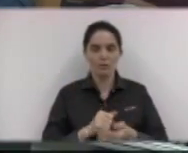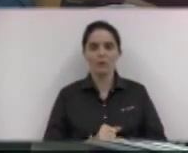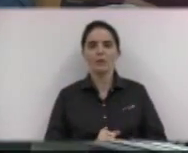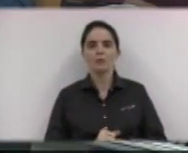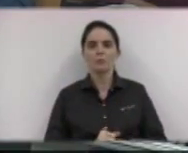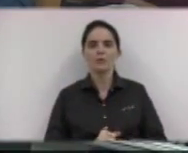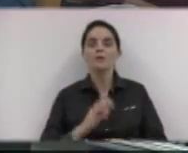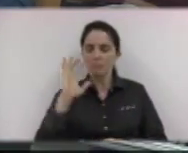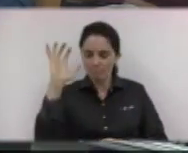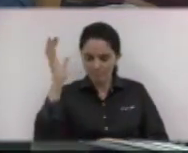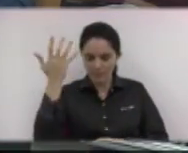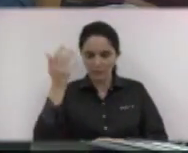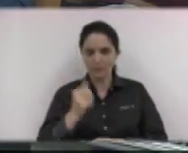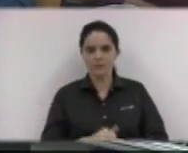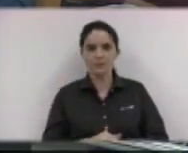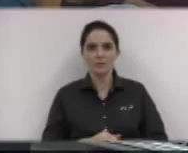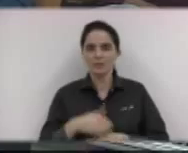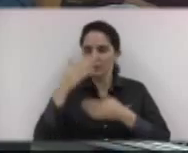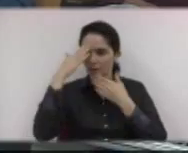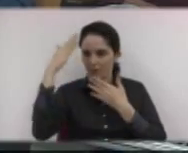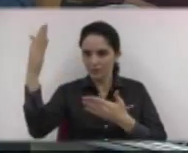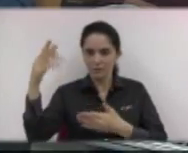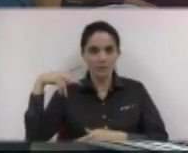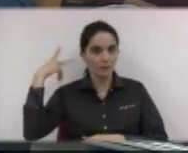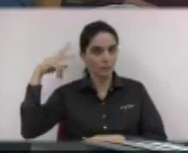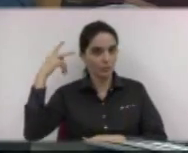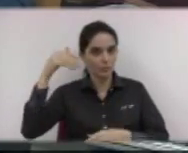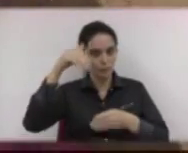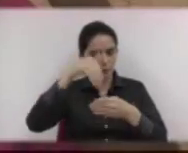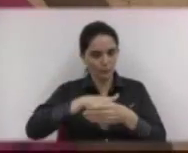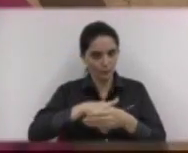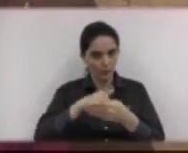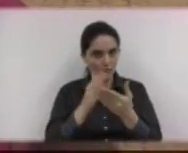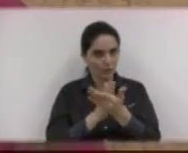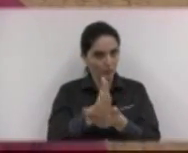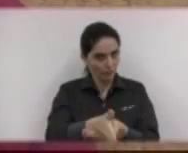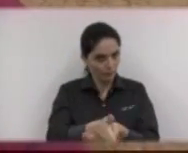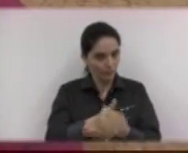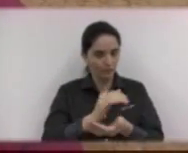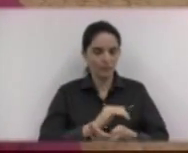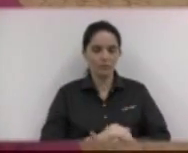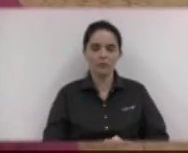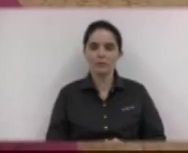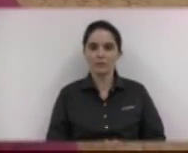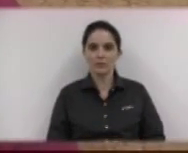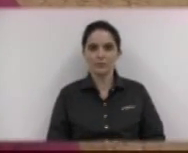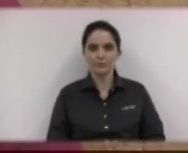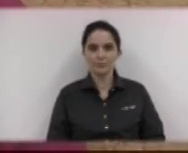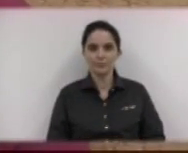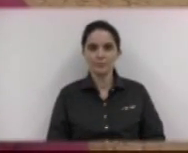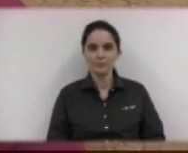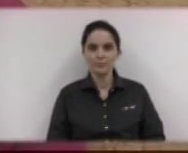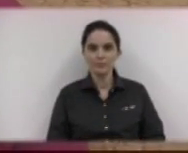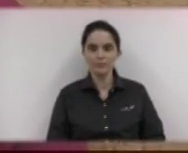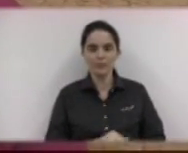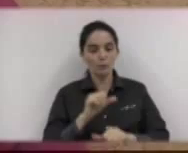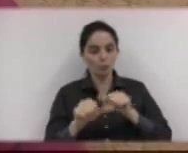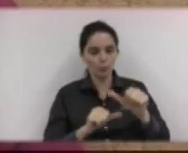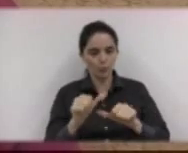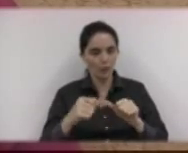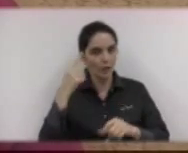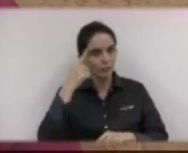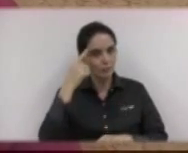vão chegar. Agradecer aos vereadores, que na época votaram favorável, conseguimos convencer o executivo, que